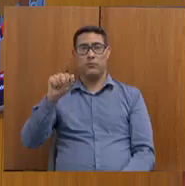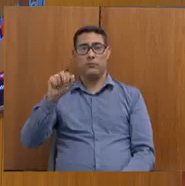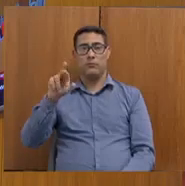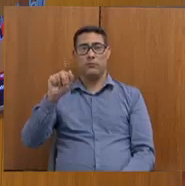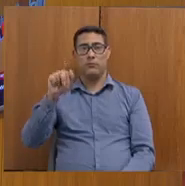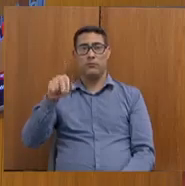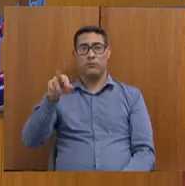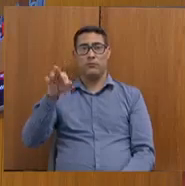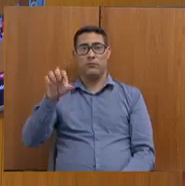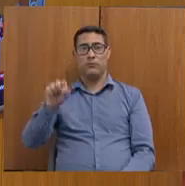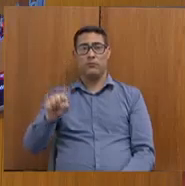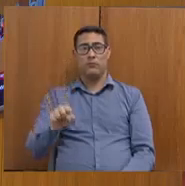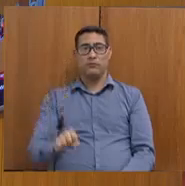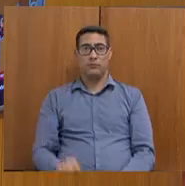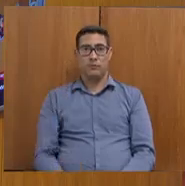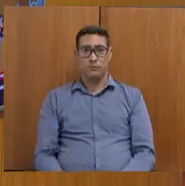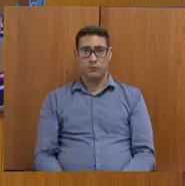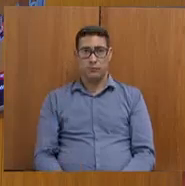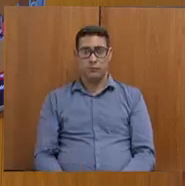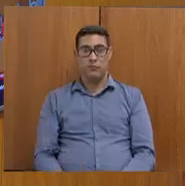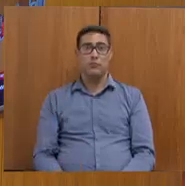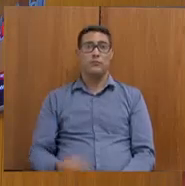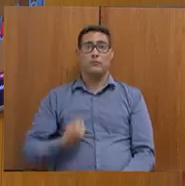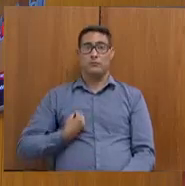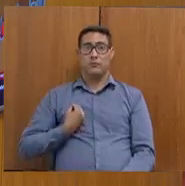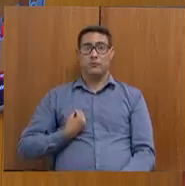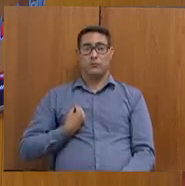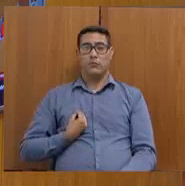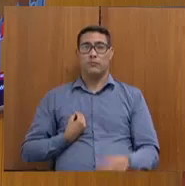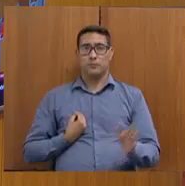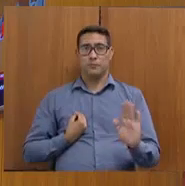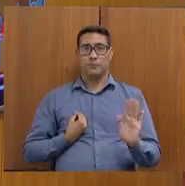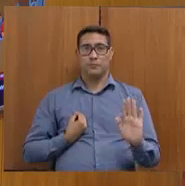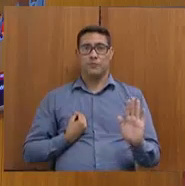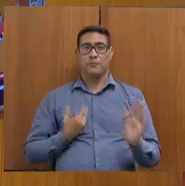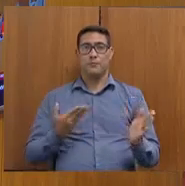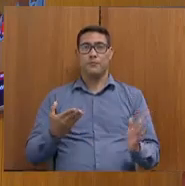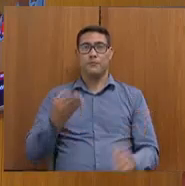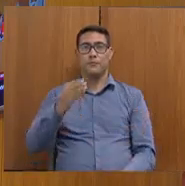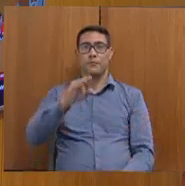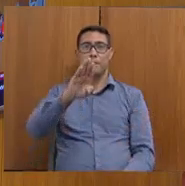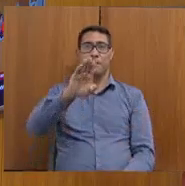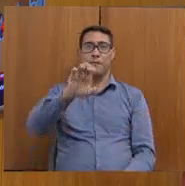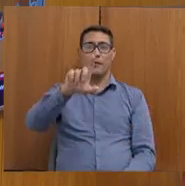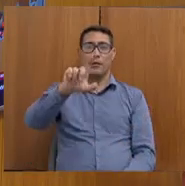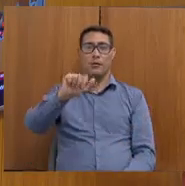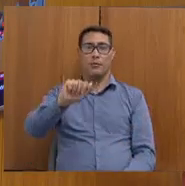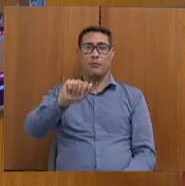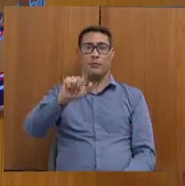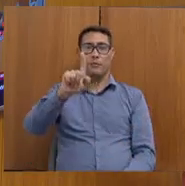Na ausência do deputado Antônio Carlos, eu passo a palavra à deputada Bela Gonçalves.